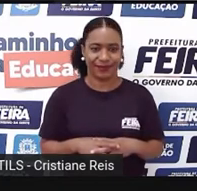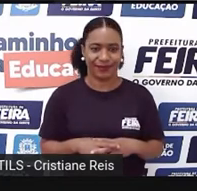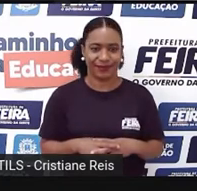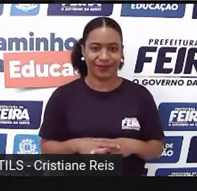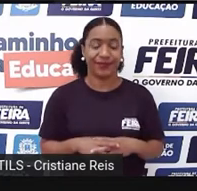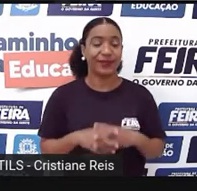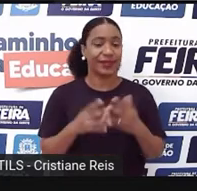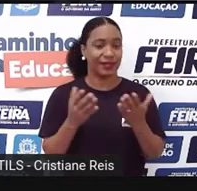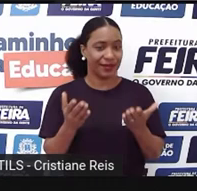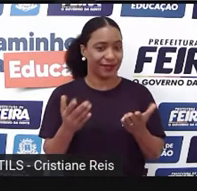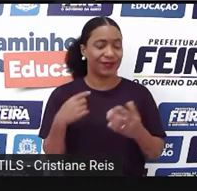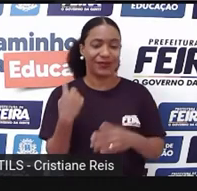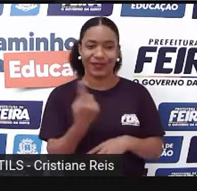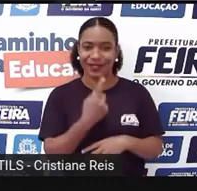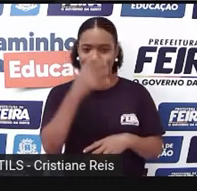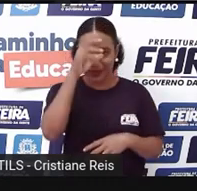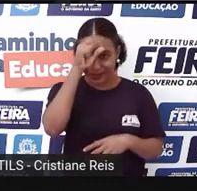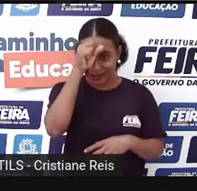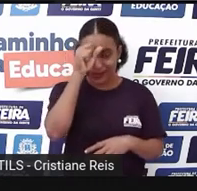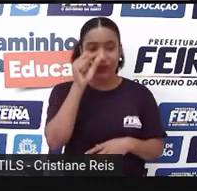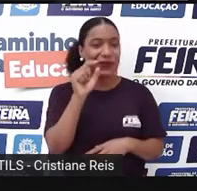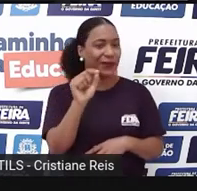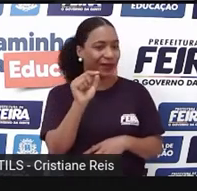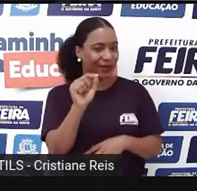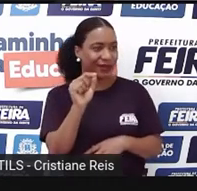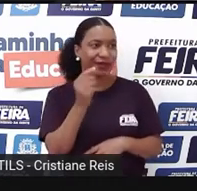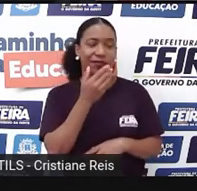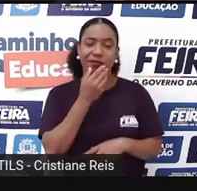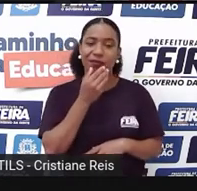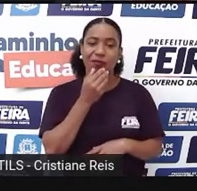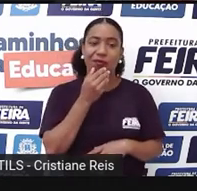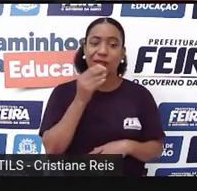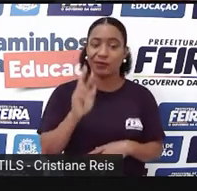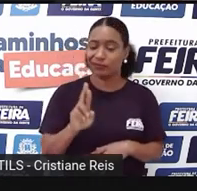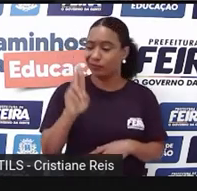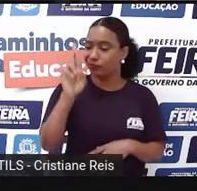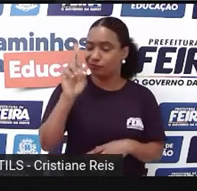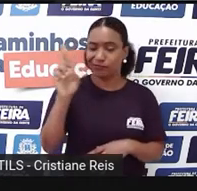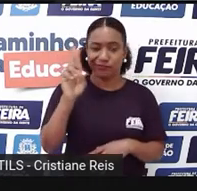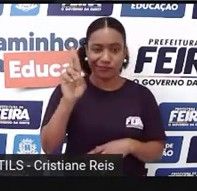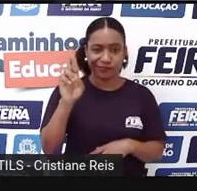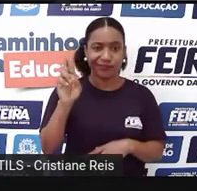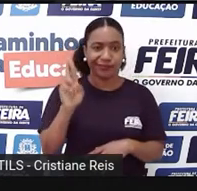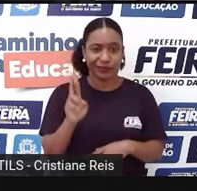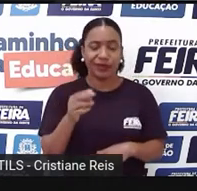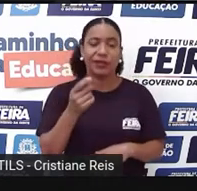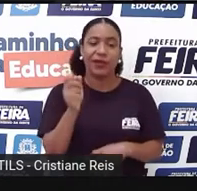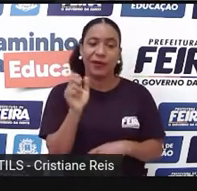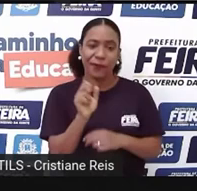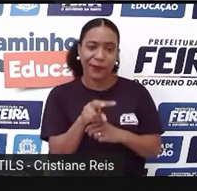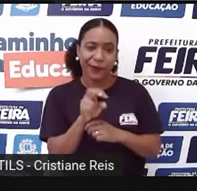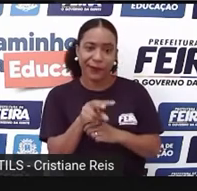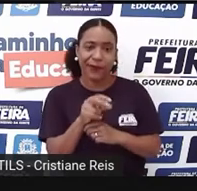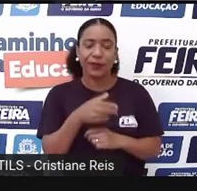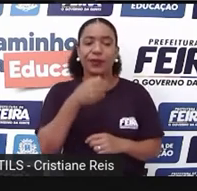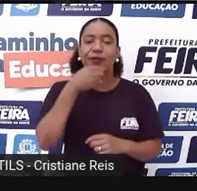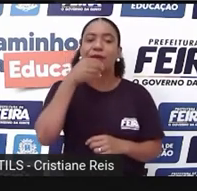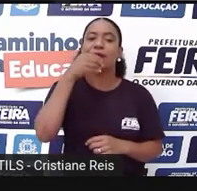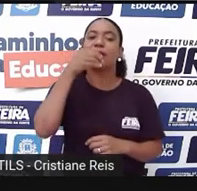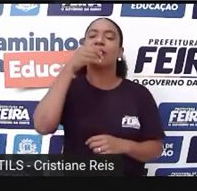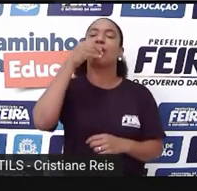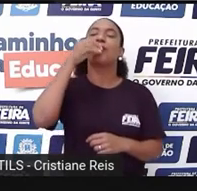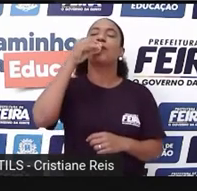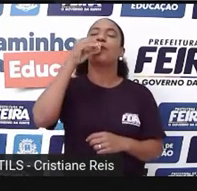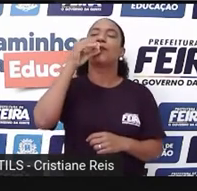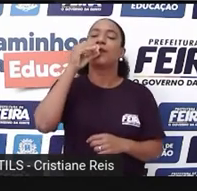Então, o que é que nós vimos aqui? Que Romeu, ele se envenena. Julieta acorda e quando